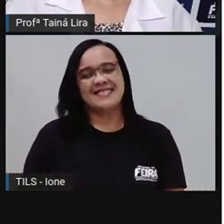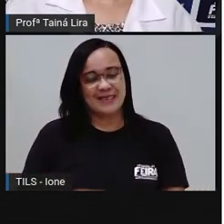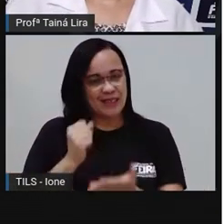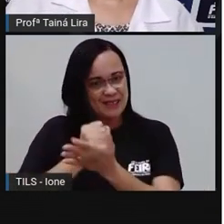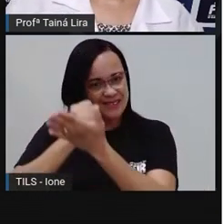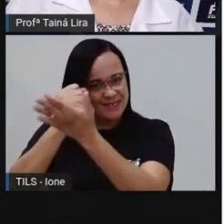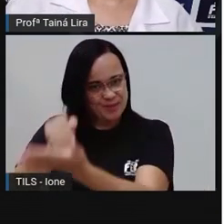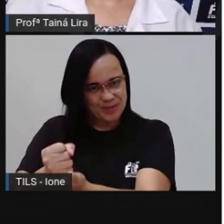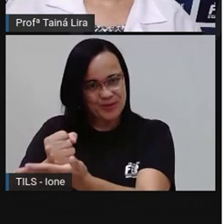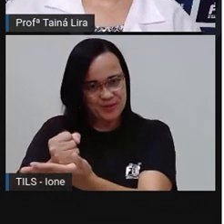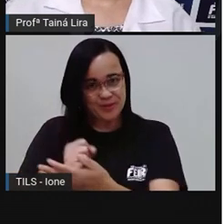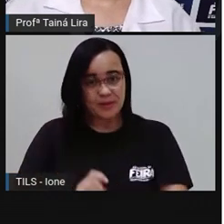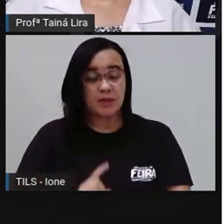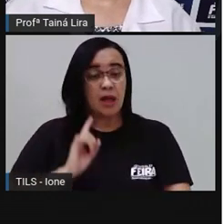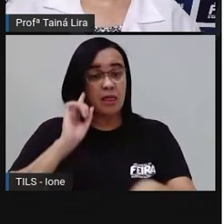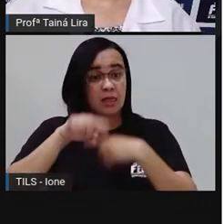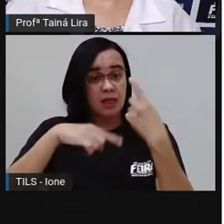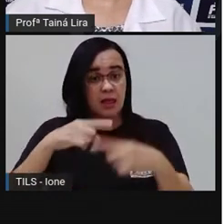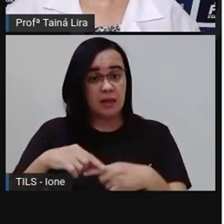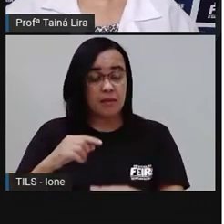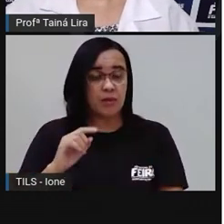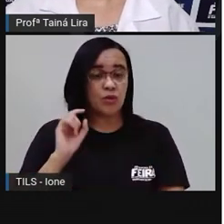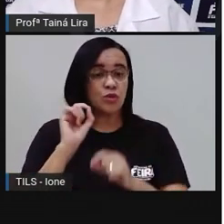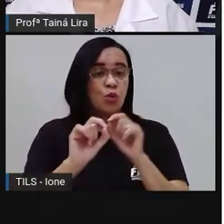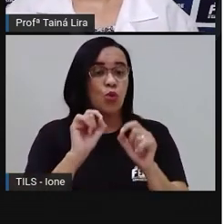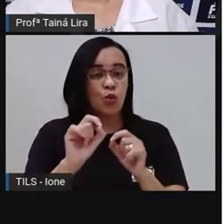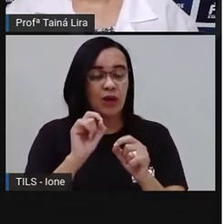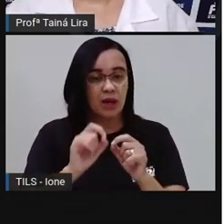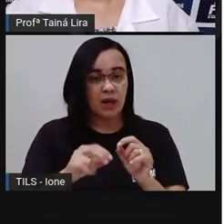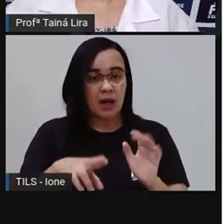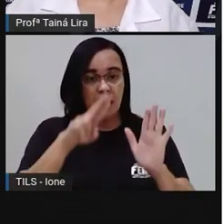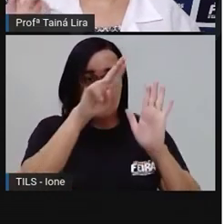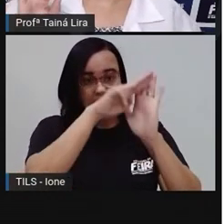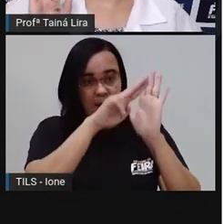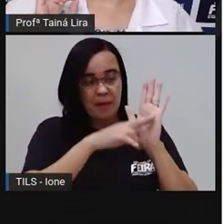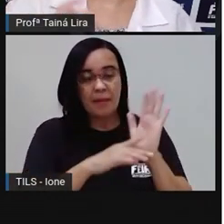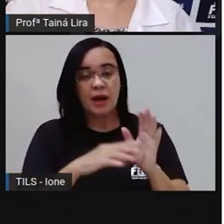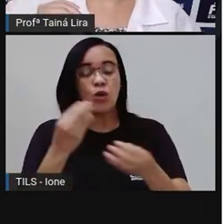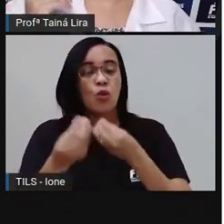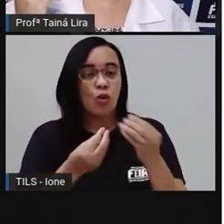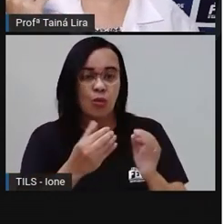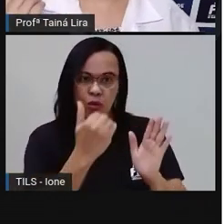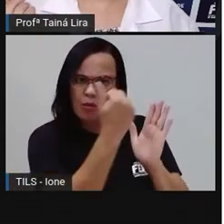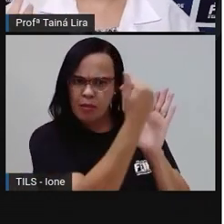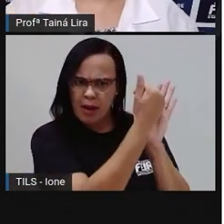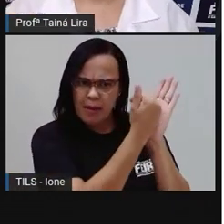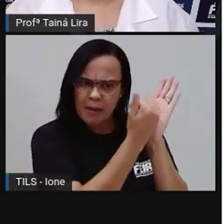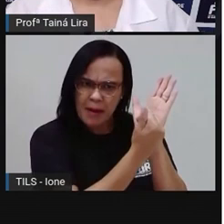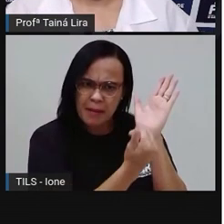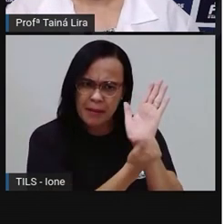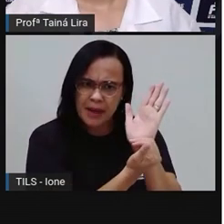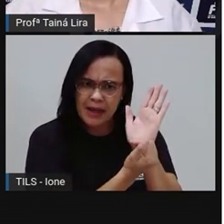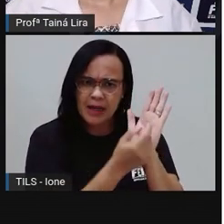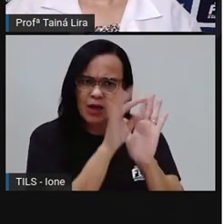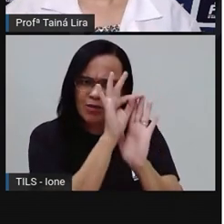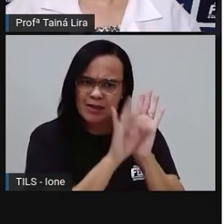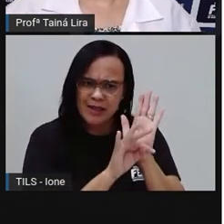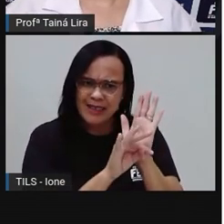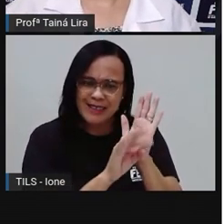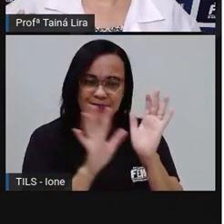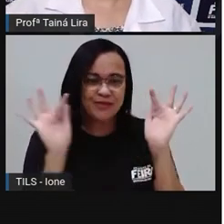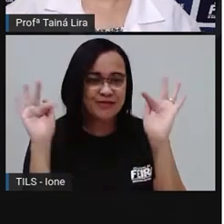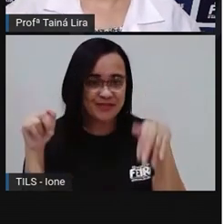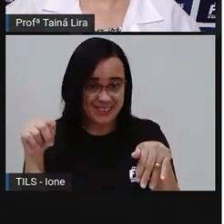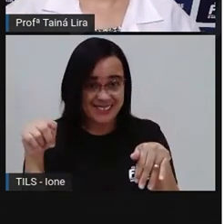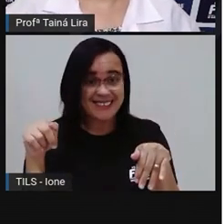E depois vocês vão fazer também um roteiro final Tá? Então como é que eu vou iniciar o vídeo? O que